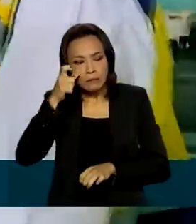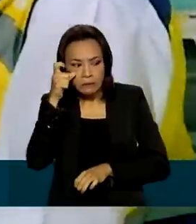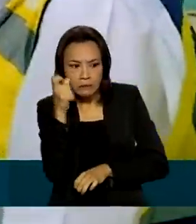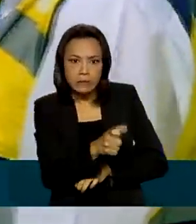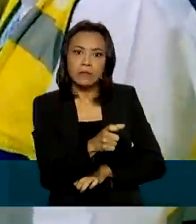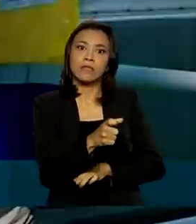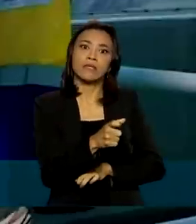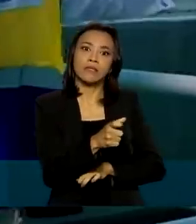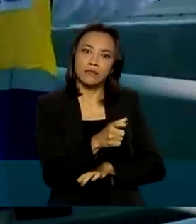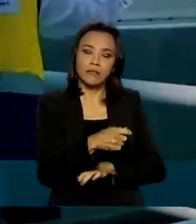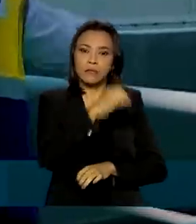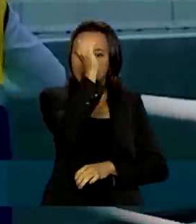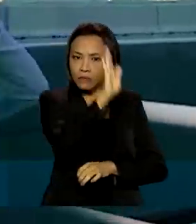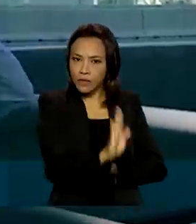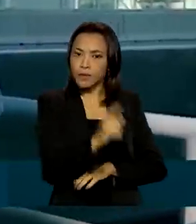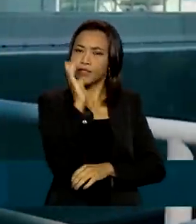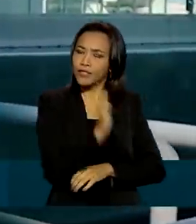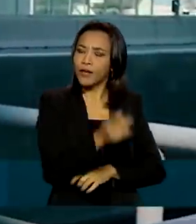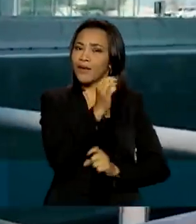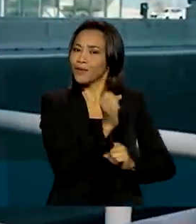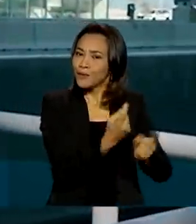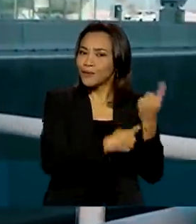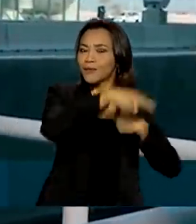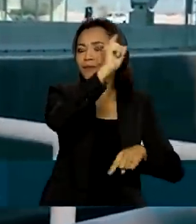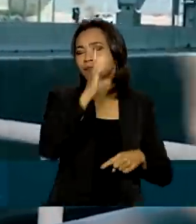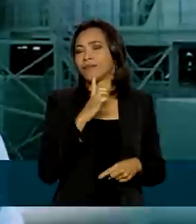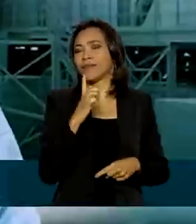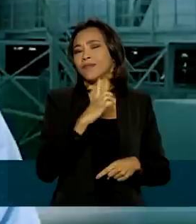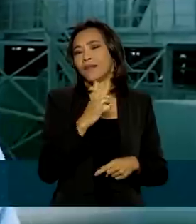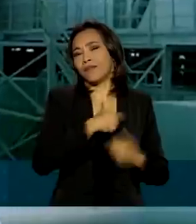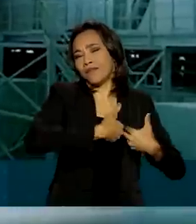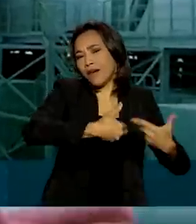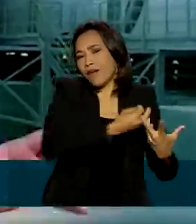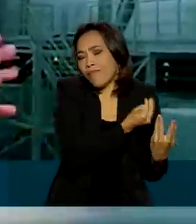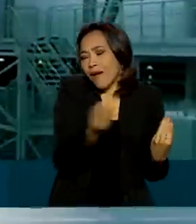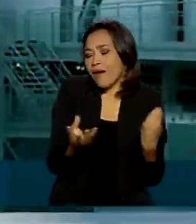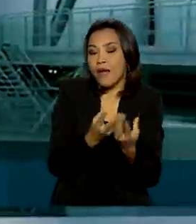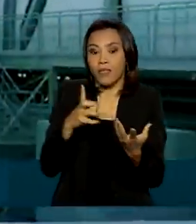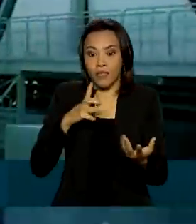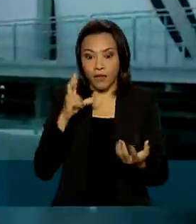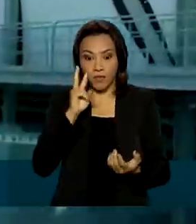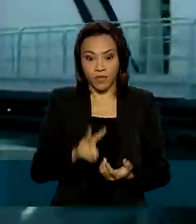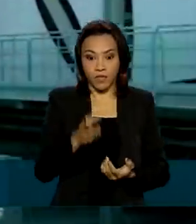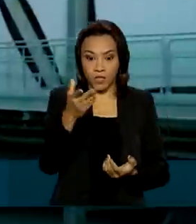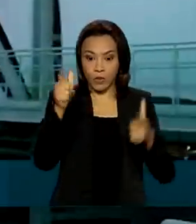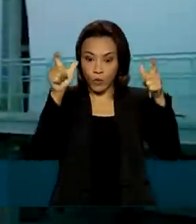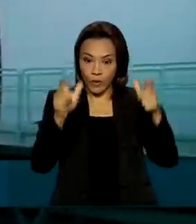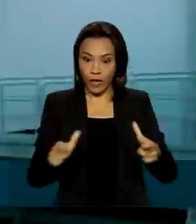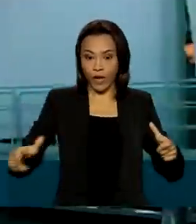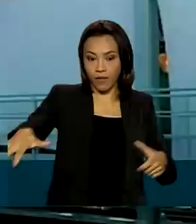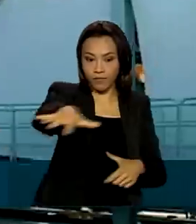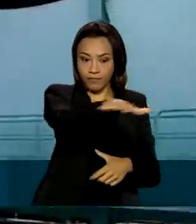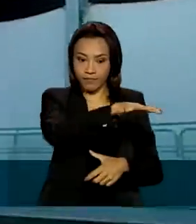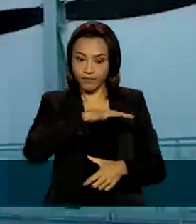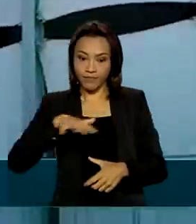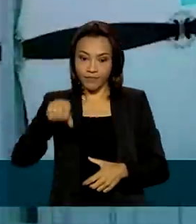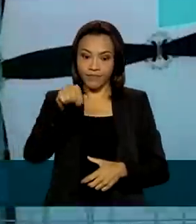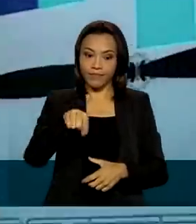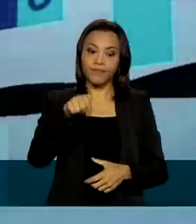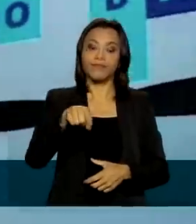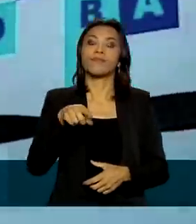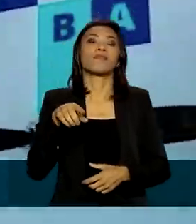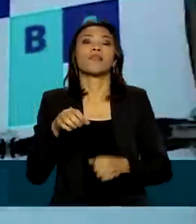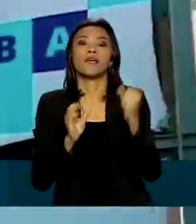programa de infraestrutura brasileiro, que já é um sucesso, que tem muitas entregas. Estamos aqui, inclusive, no terminal da Deep World, aqui em Dubai, vendo essa